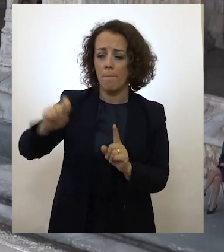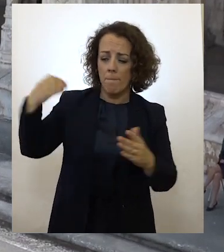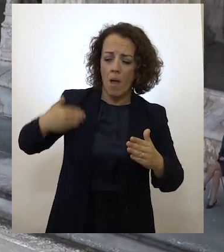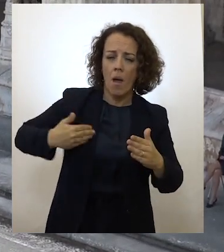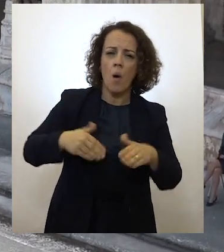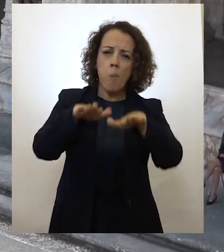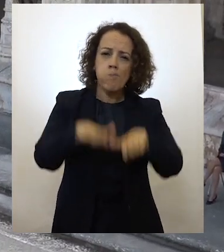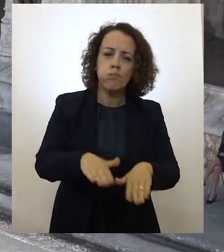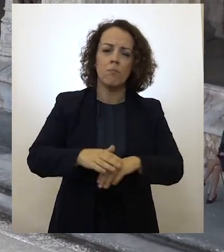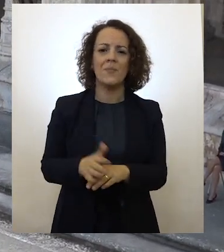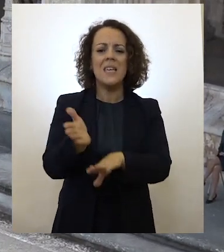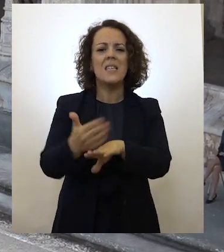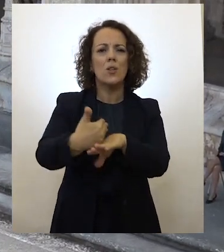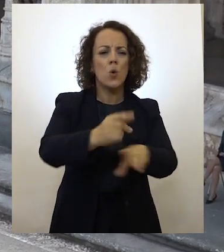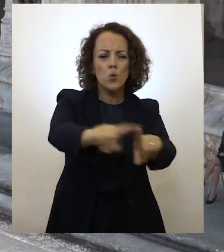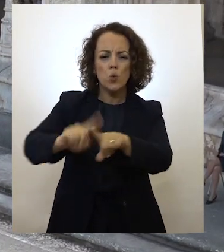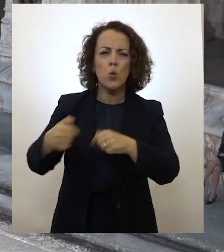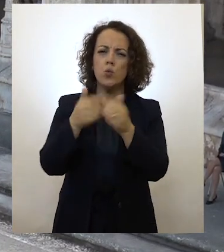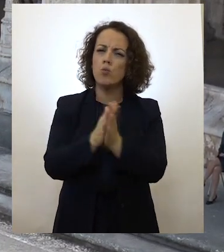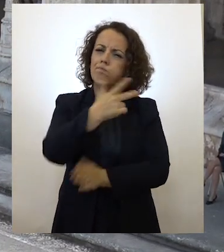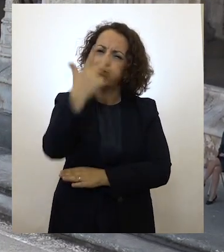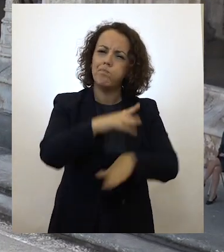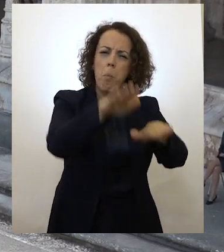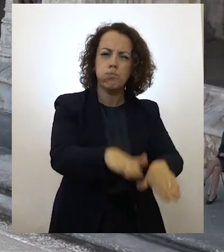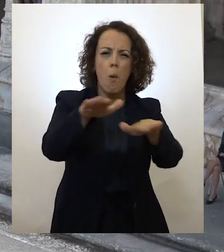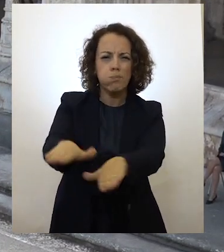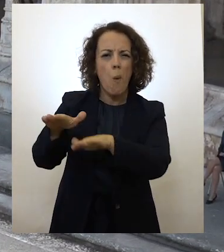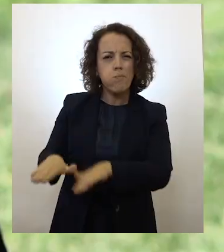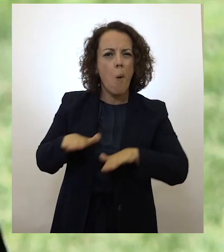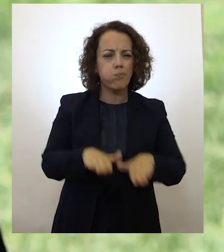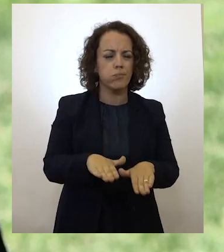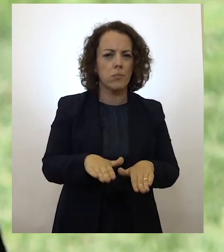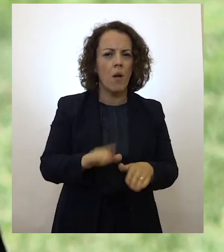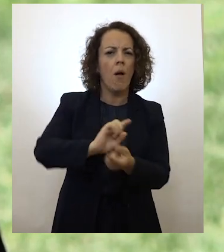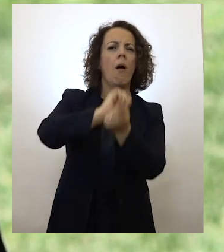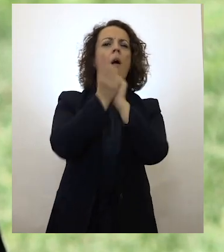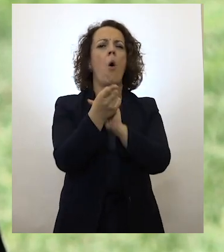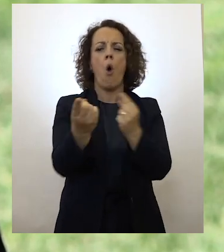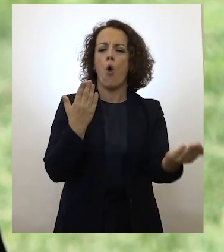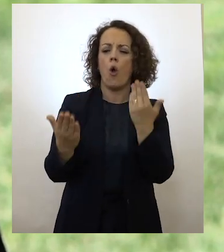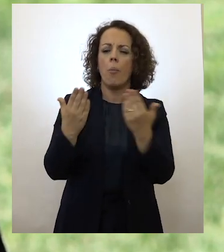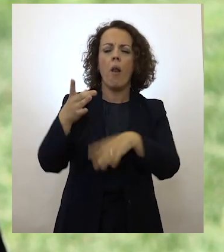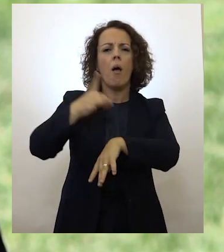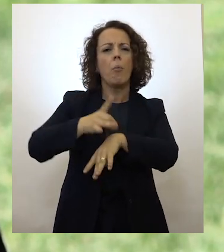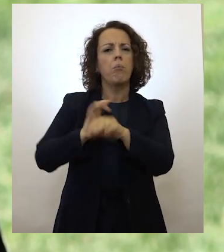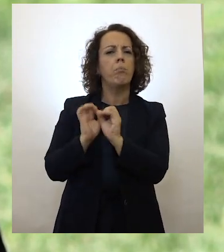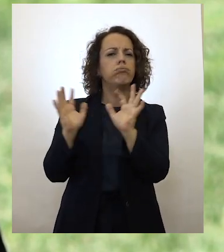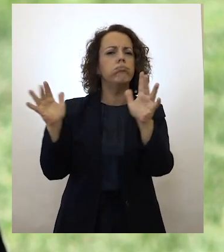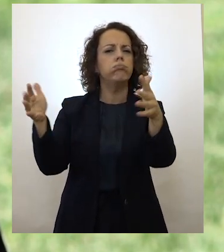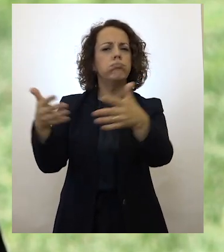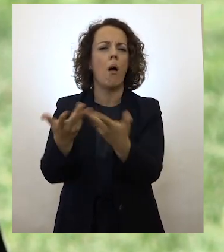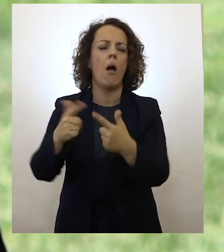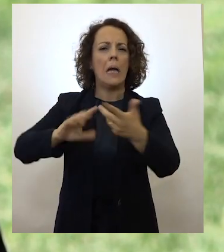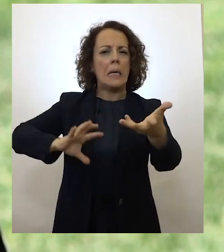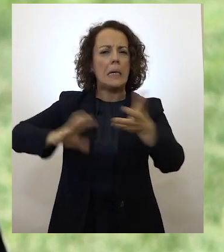meses, setores totalmente paralisados. Ou comparamos com outras epidemias e